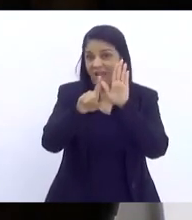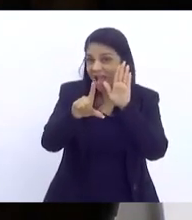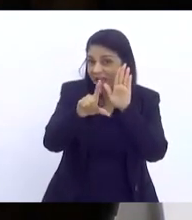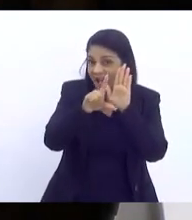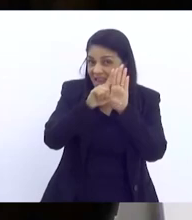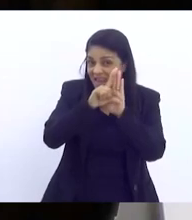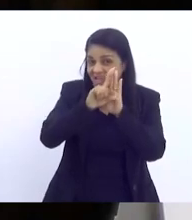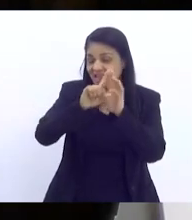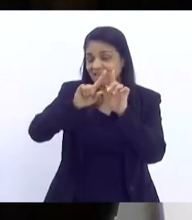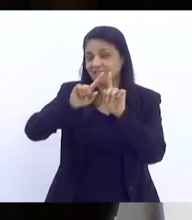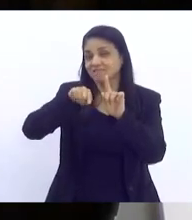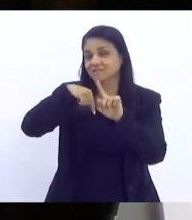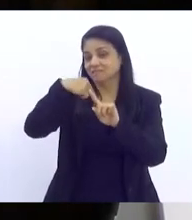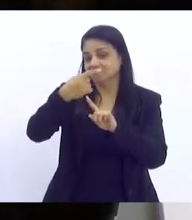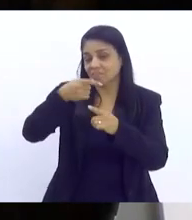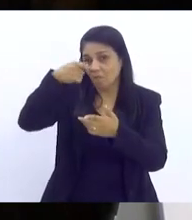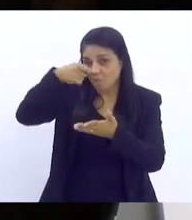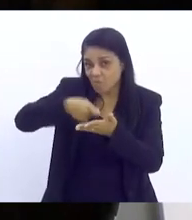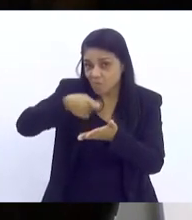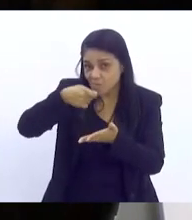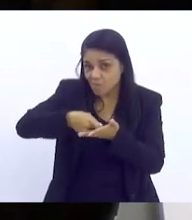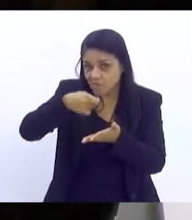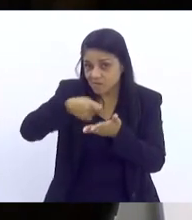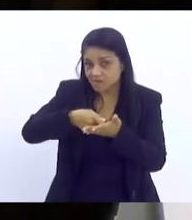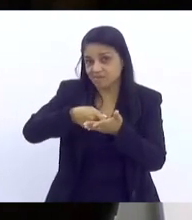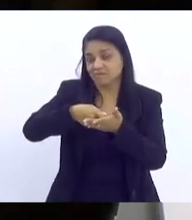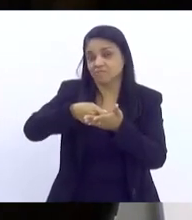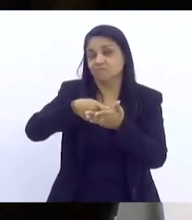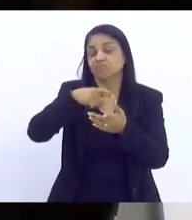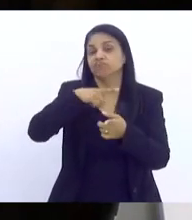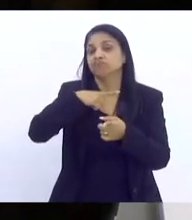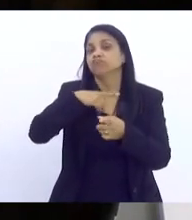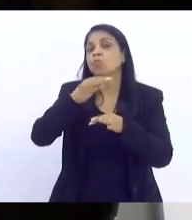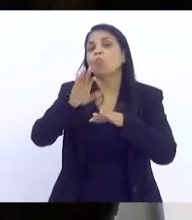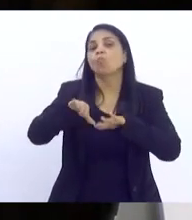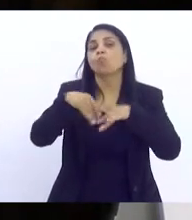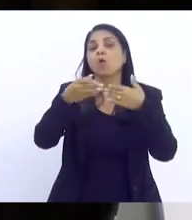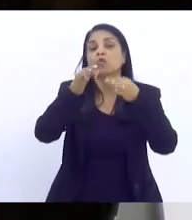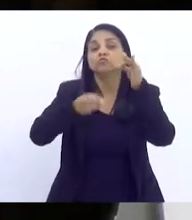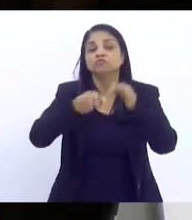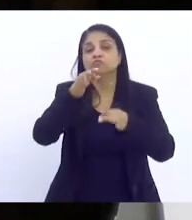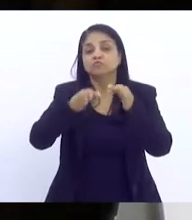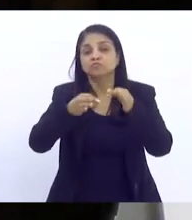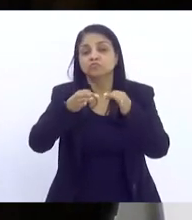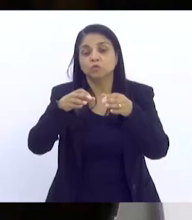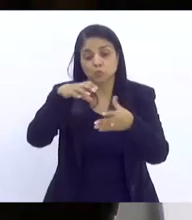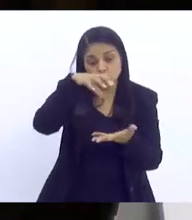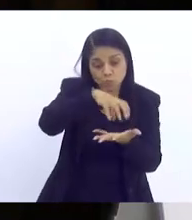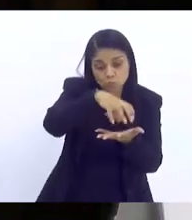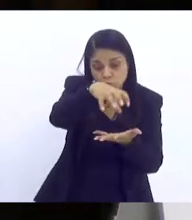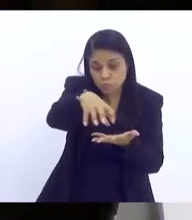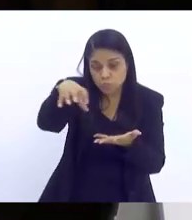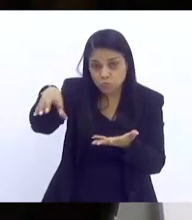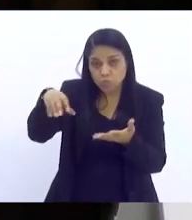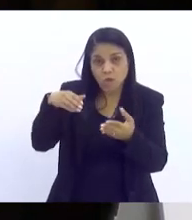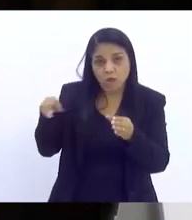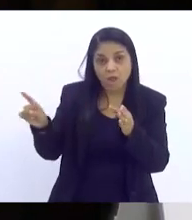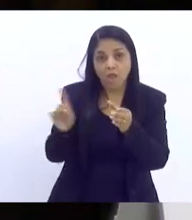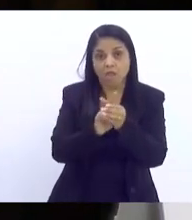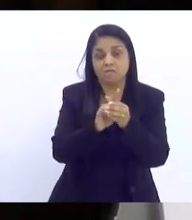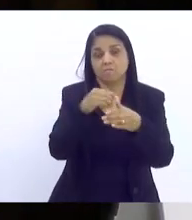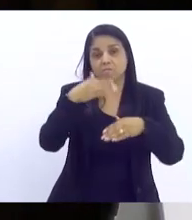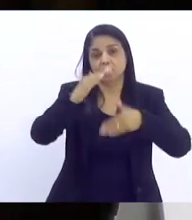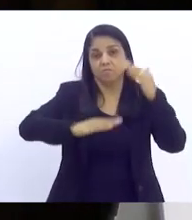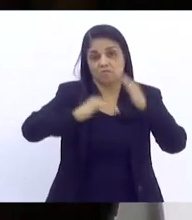obrigação legal, a gente tem que ver que elementos justificam a entrada desses núcleos profissionais. É a